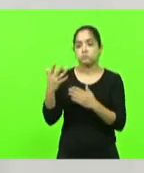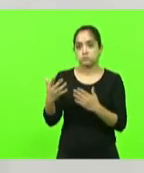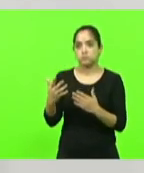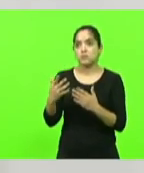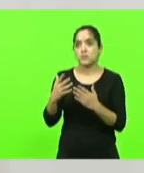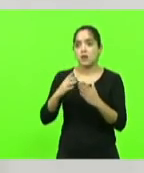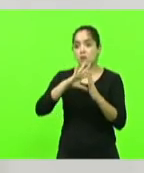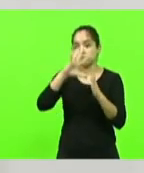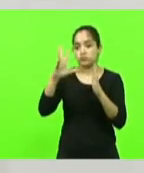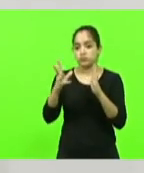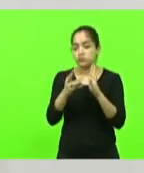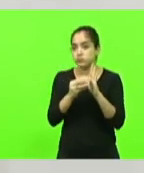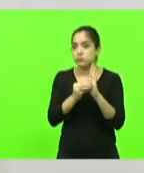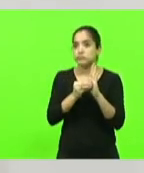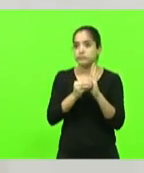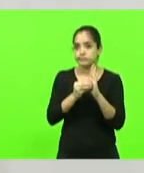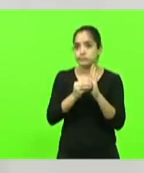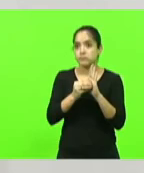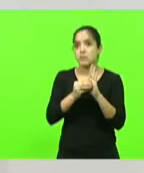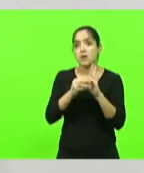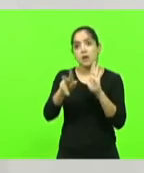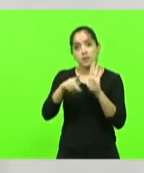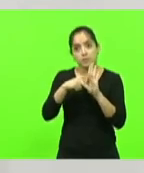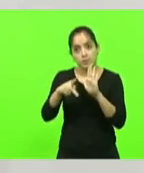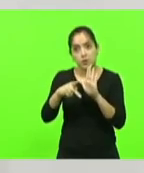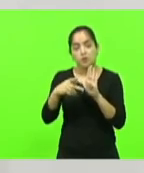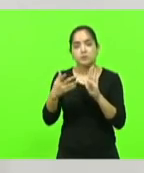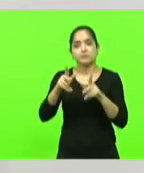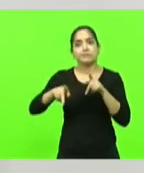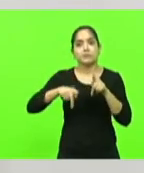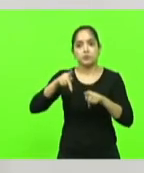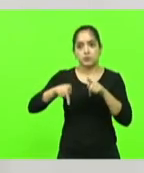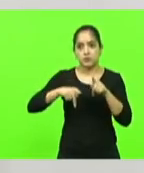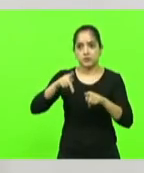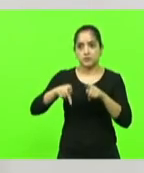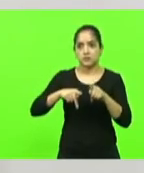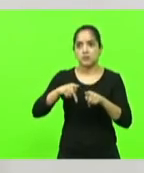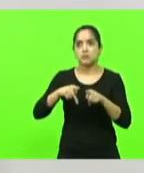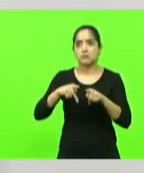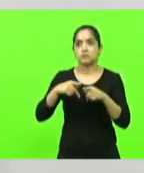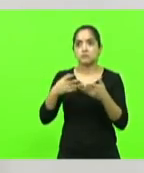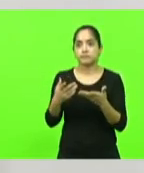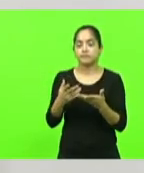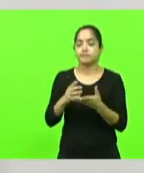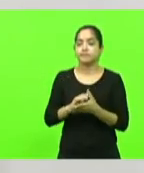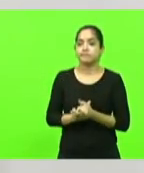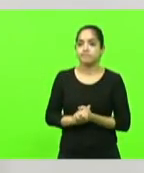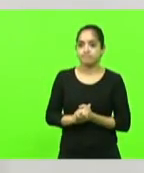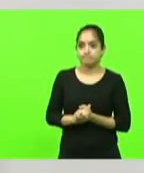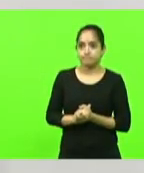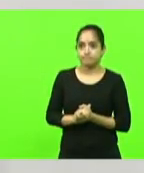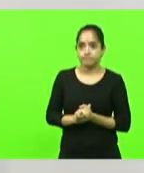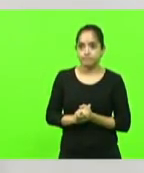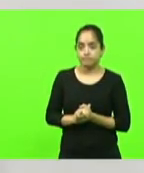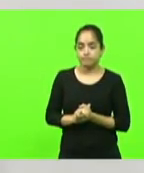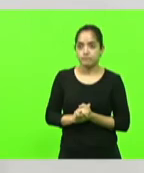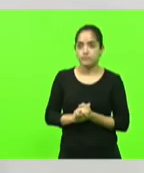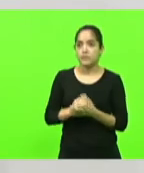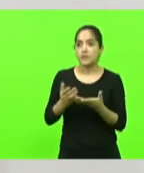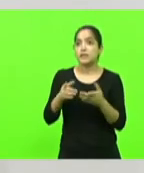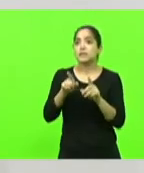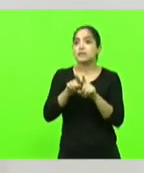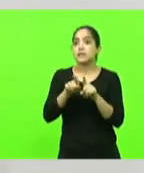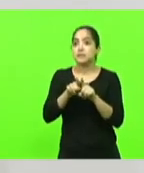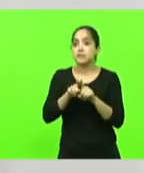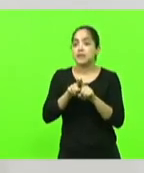pertencem ao povo brasileiro e somente ele pode deliberar em torno desses assuntos em relação à